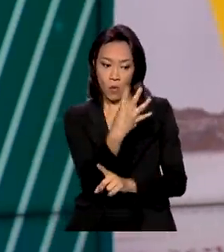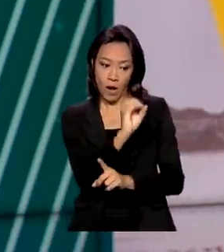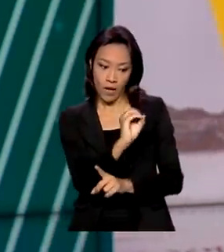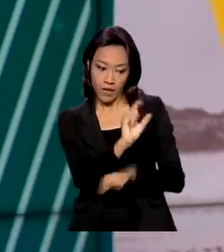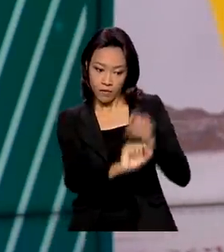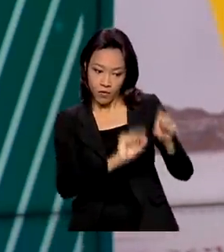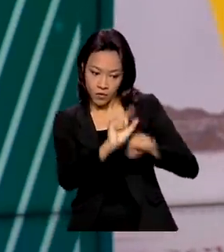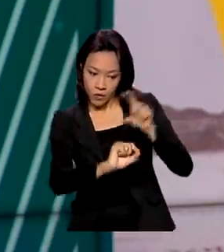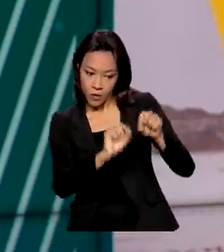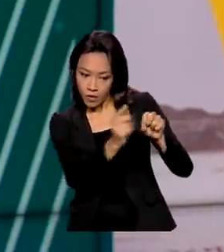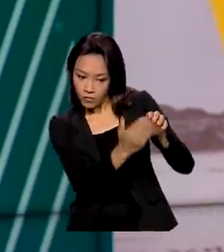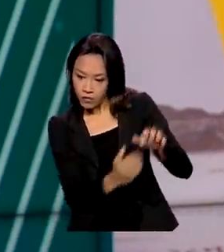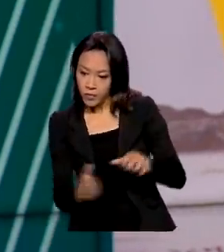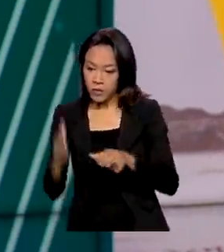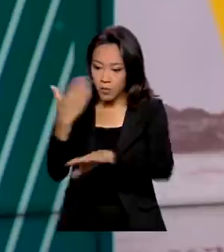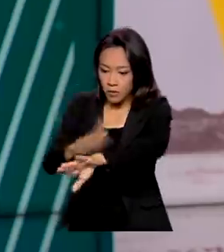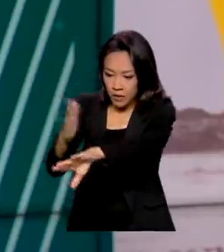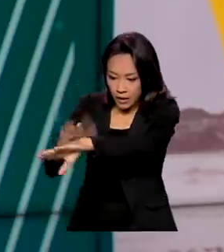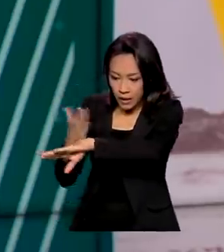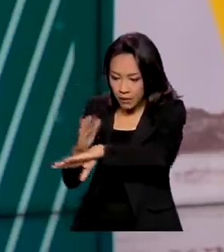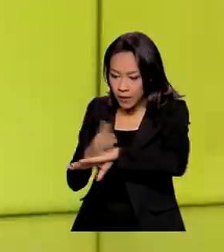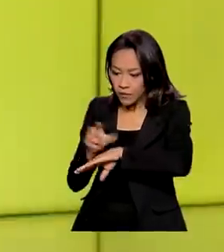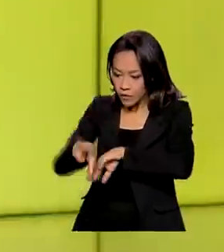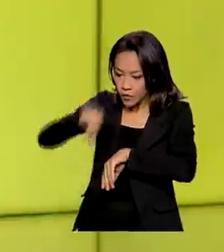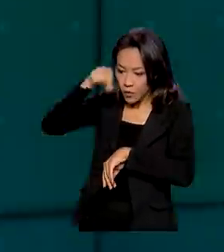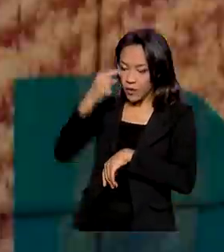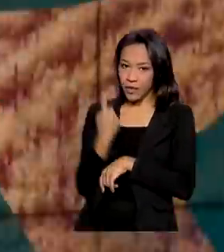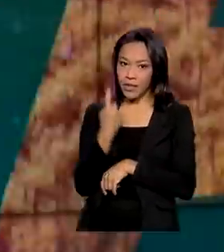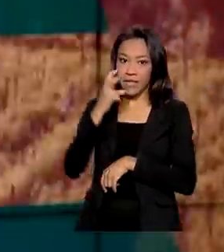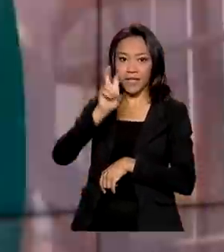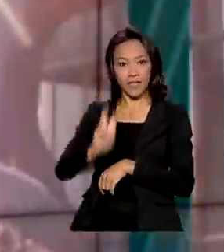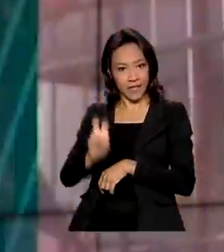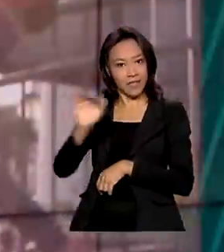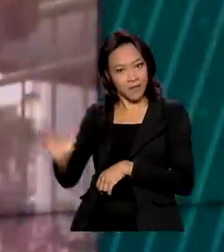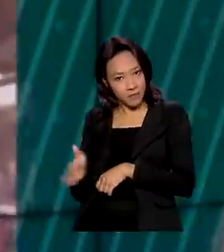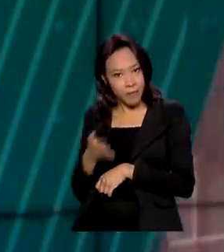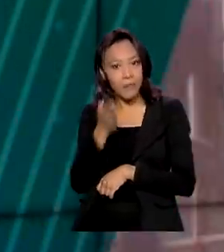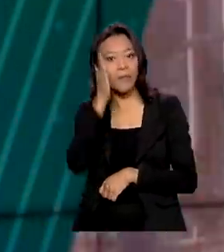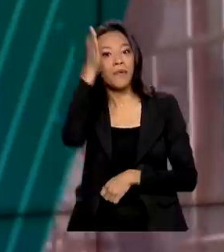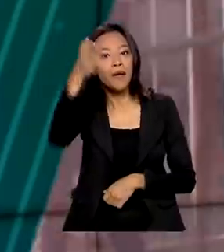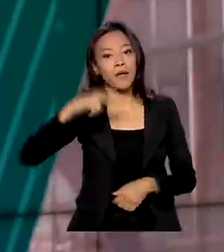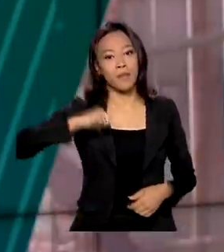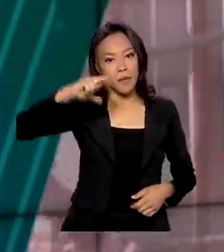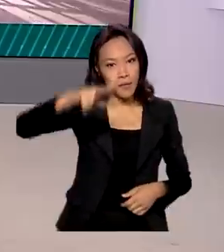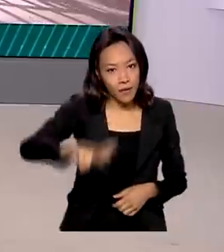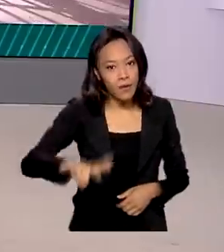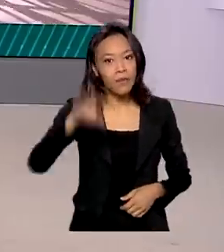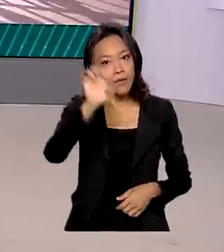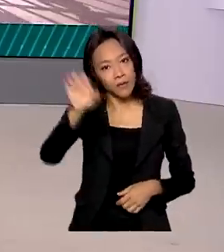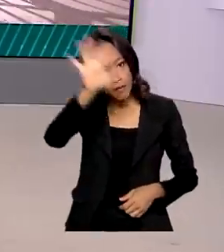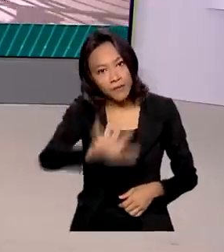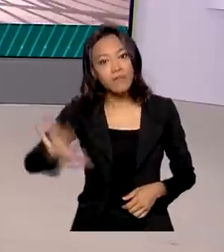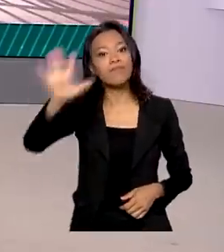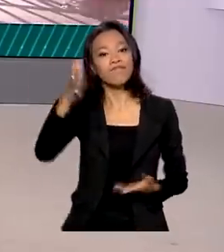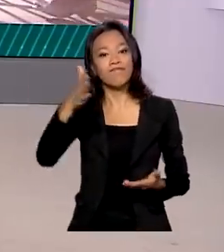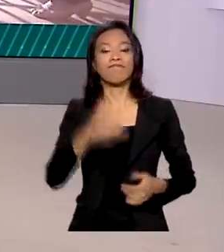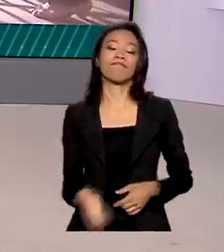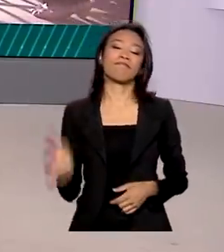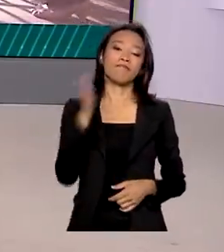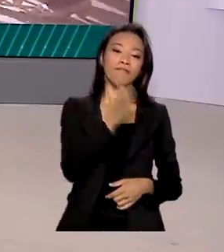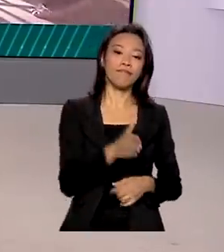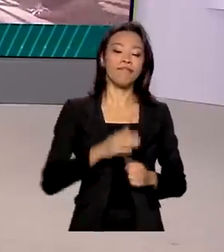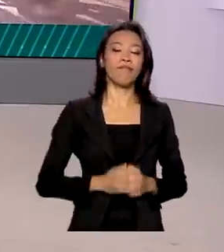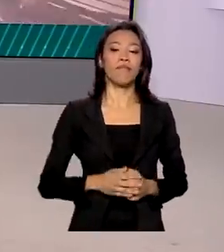passam por uma capacitação virtual. 15 delas foram escolhidas para ir ao país europeu. O ministro da